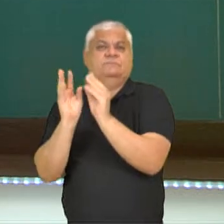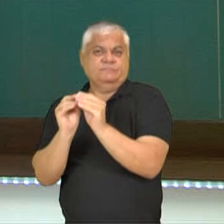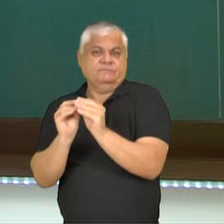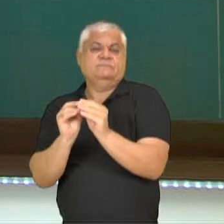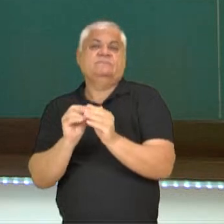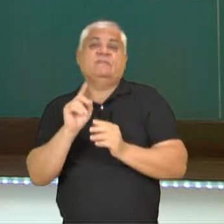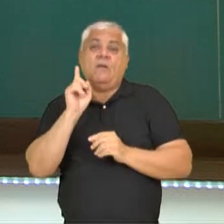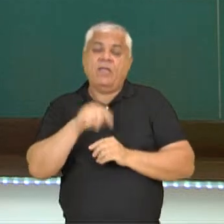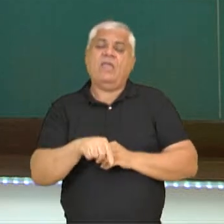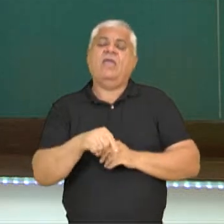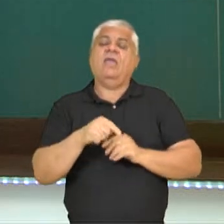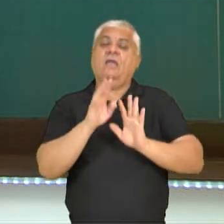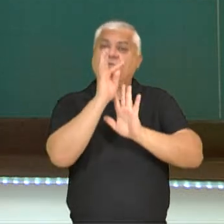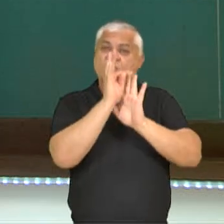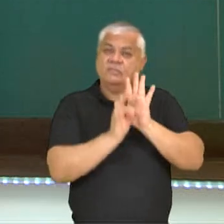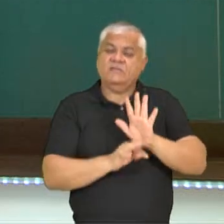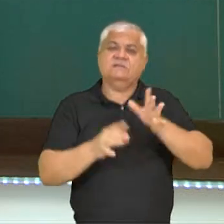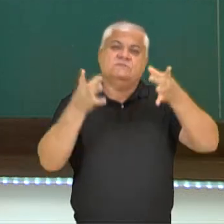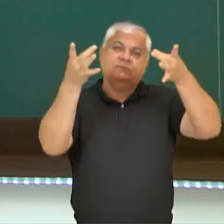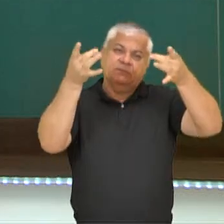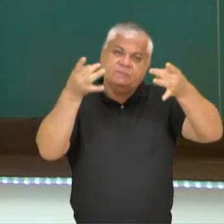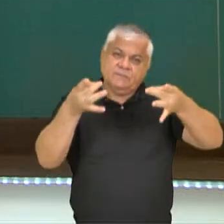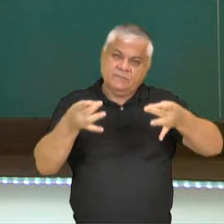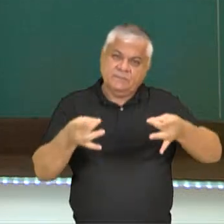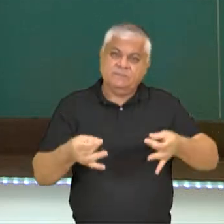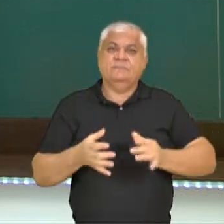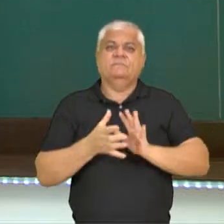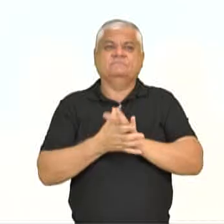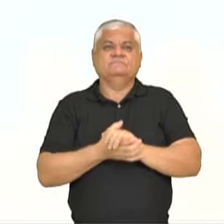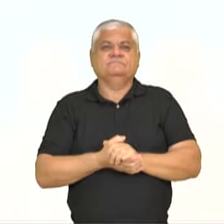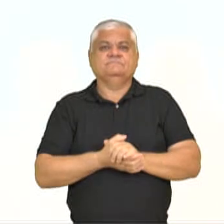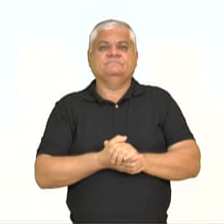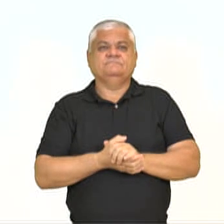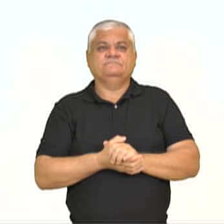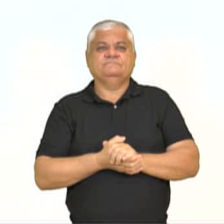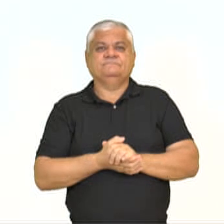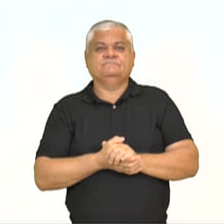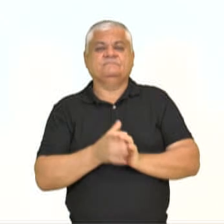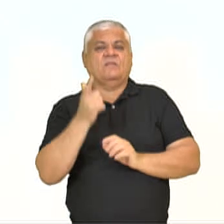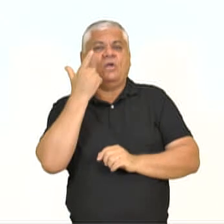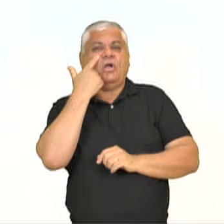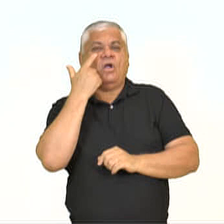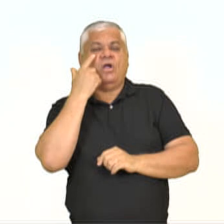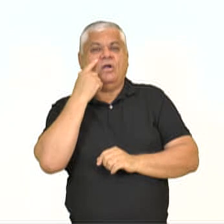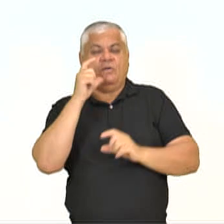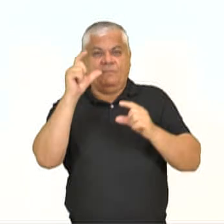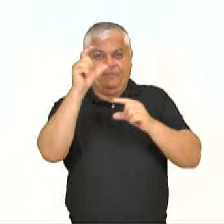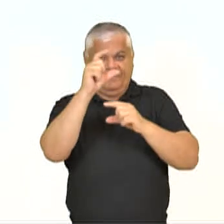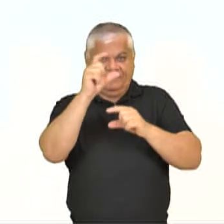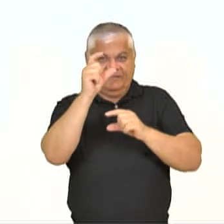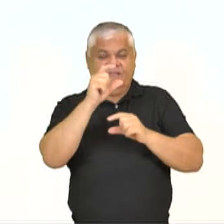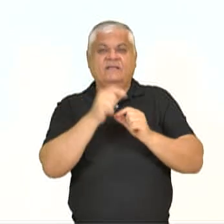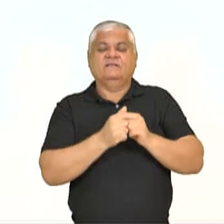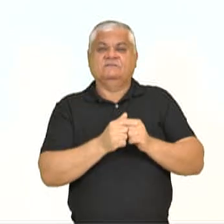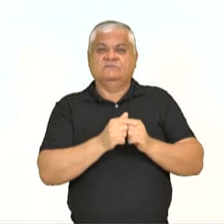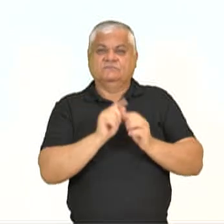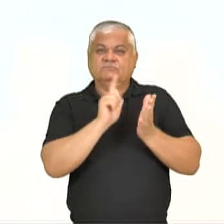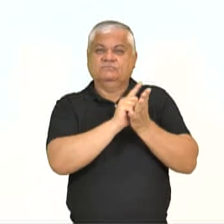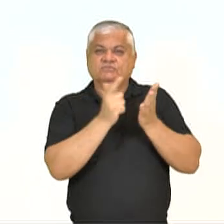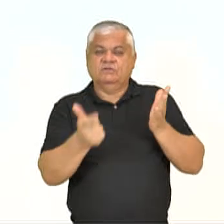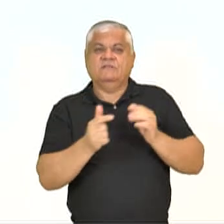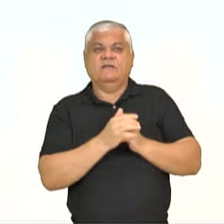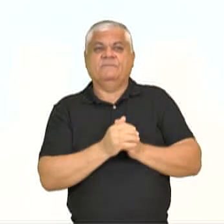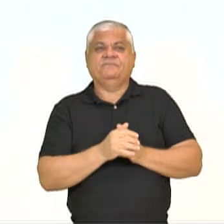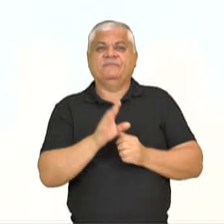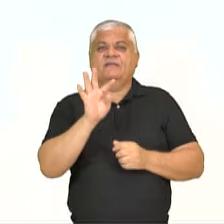dissertativo, argumentativo. Vamos para um fragmento aqui do editorial A Travessia